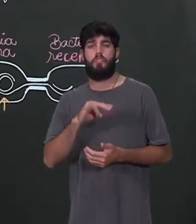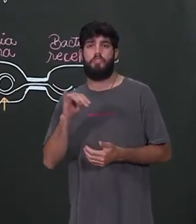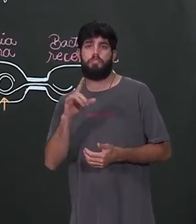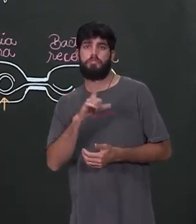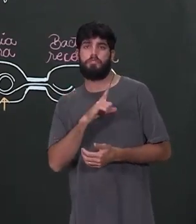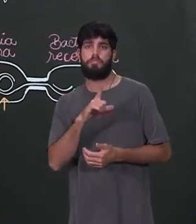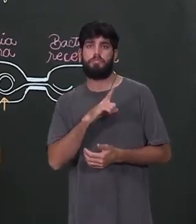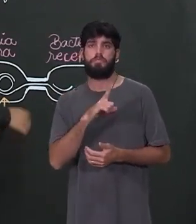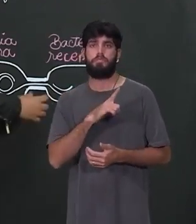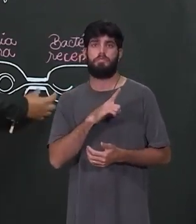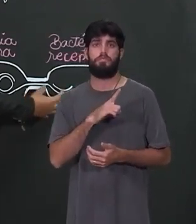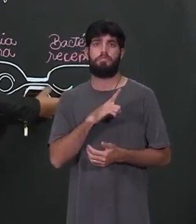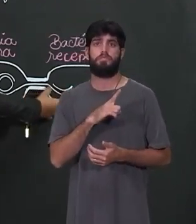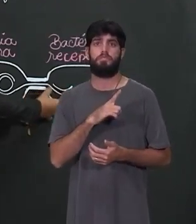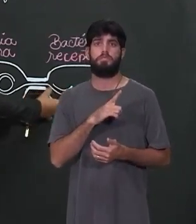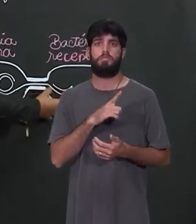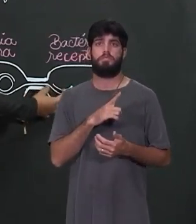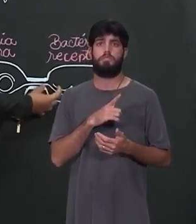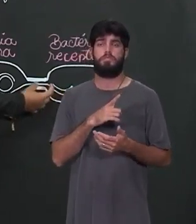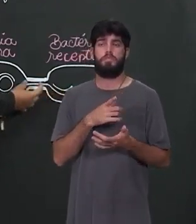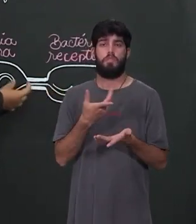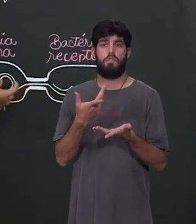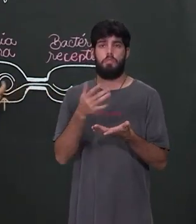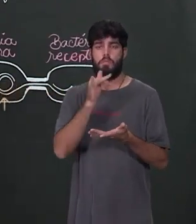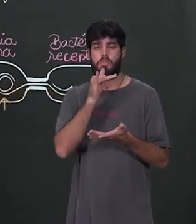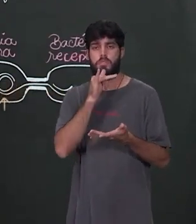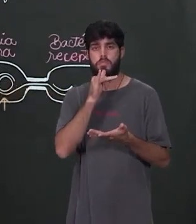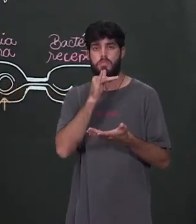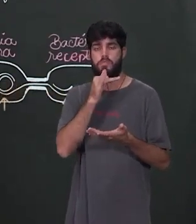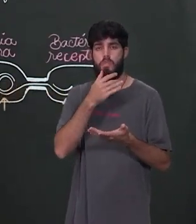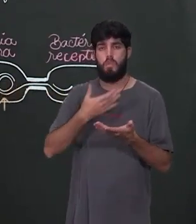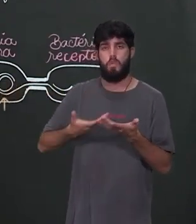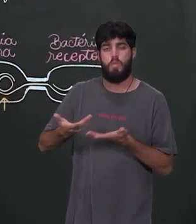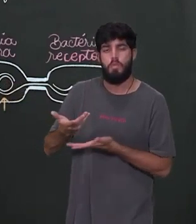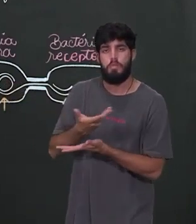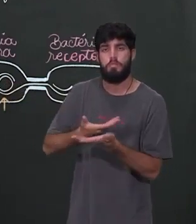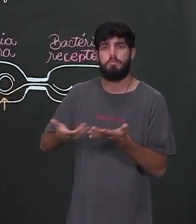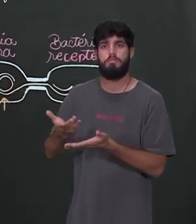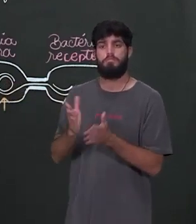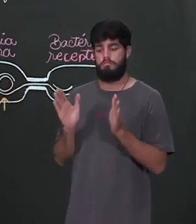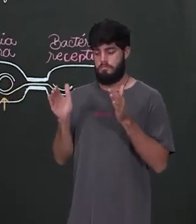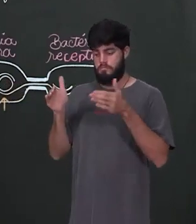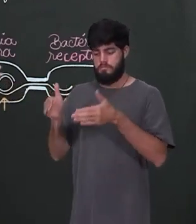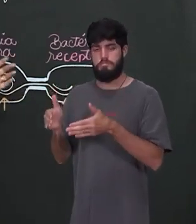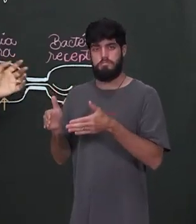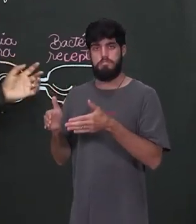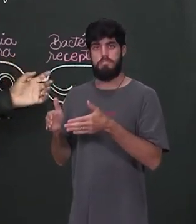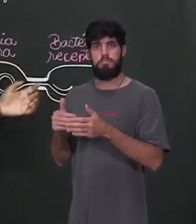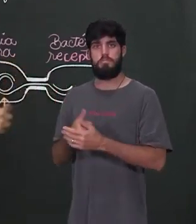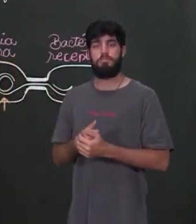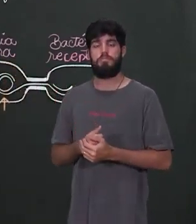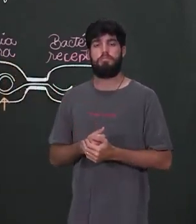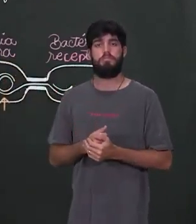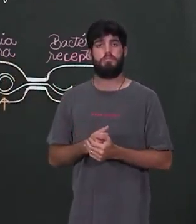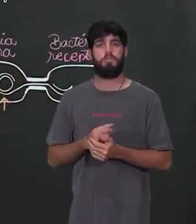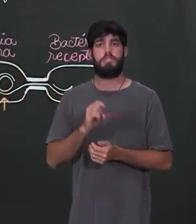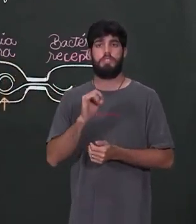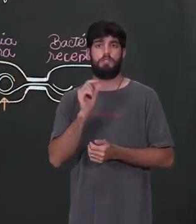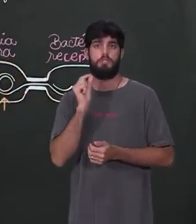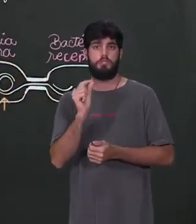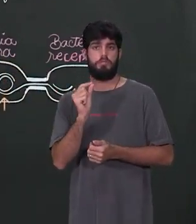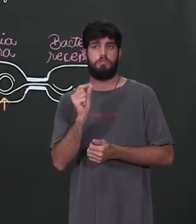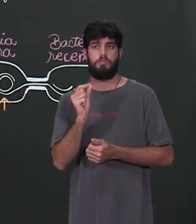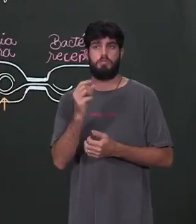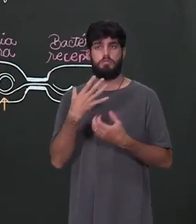doador e um receptor. Eles compartilham parte do seu material genético. Então, a receptora, ela